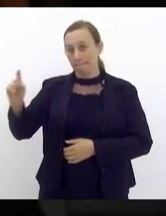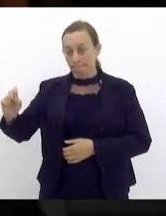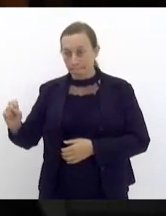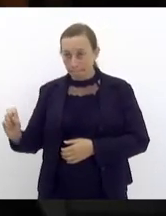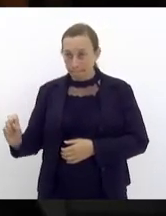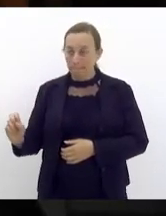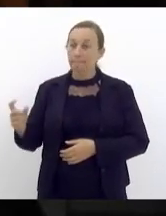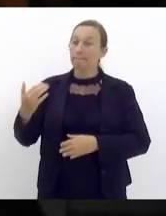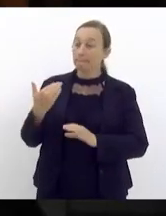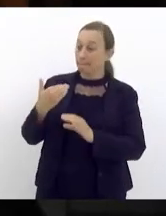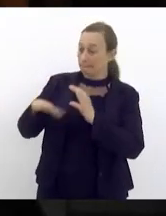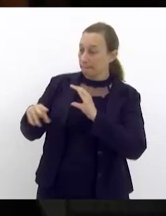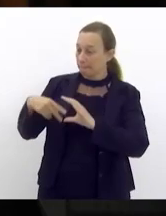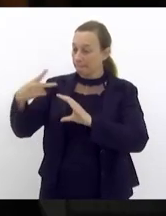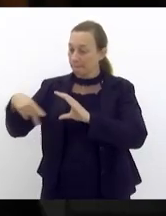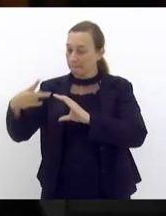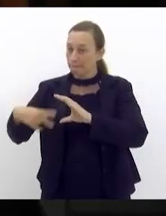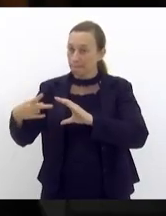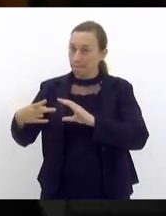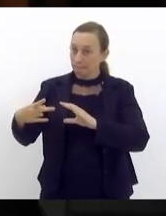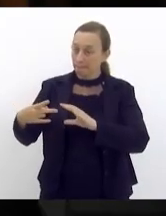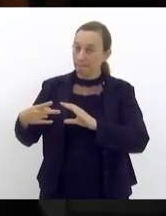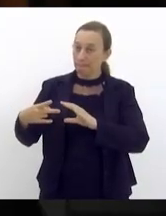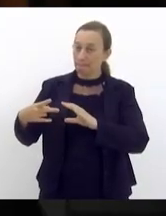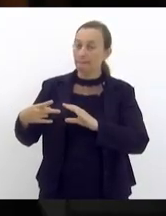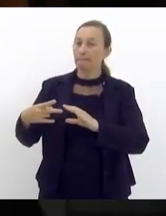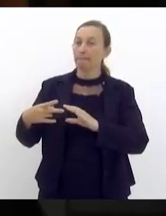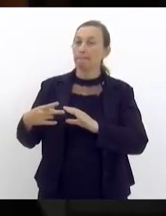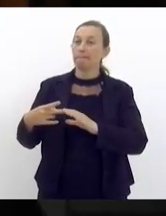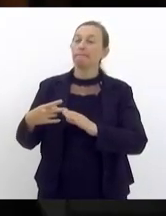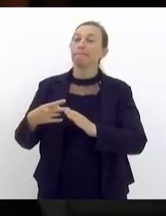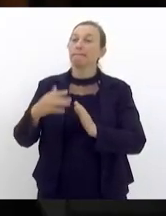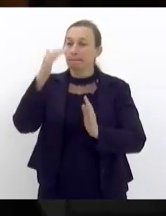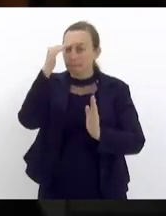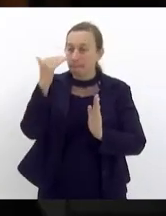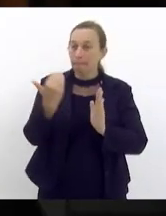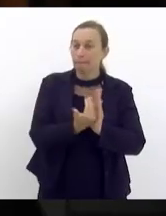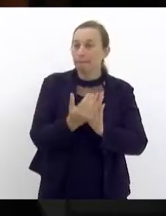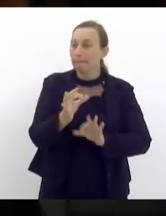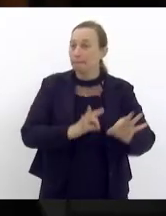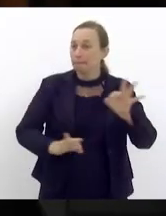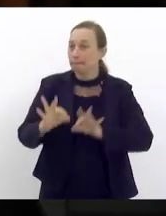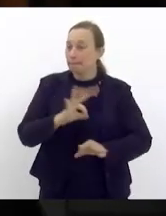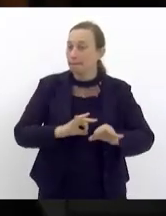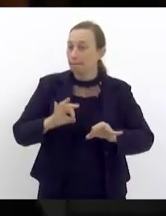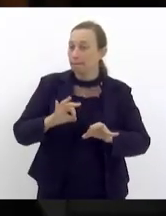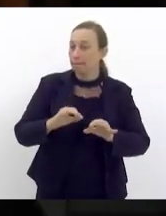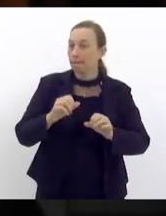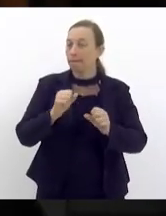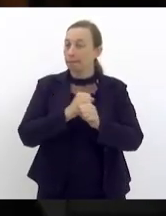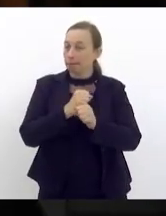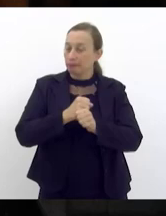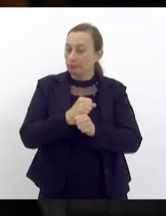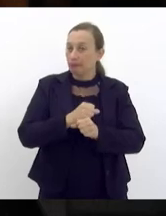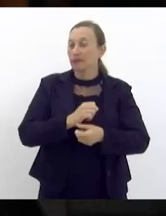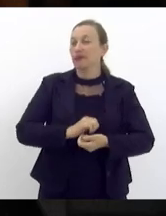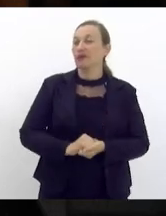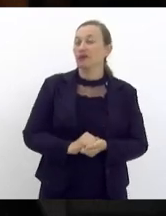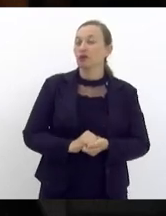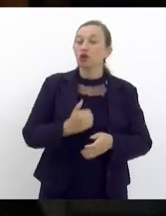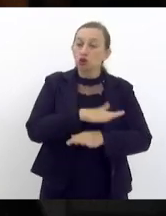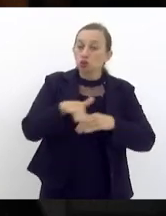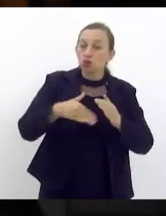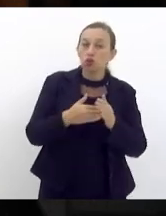respalda o plano plurianual o ideal é que todos os